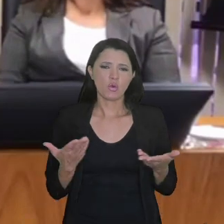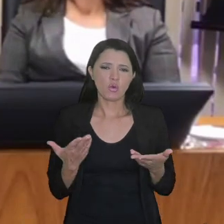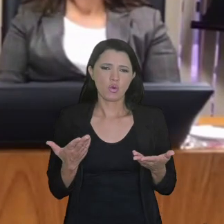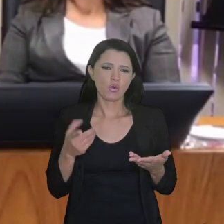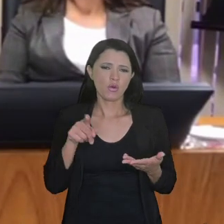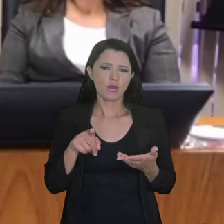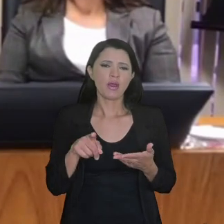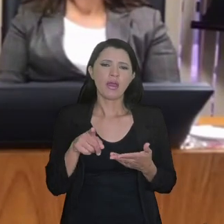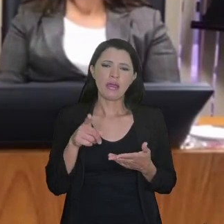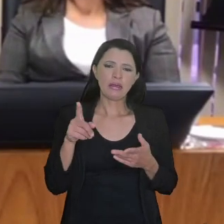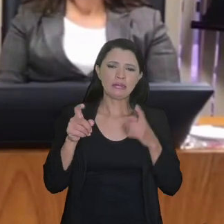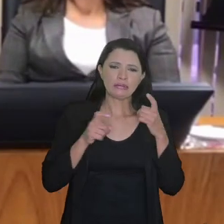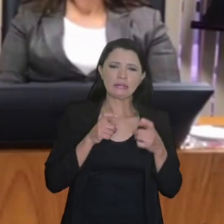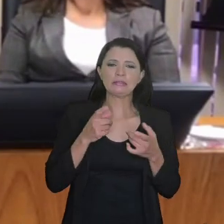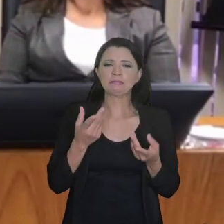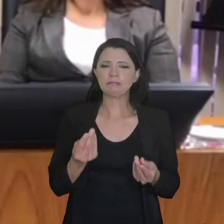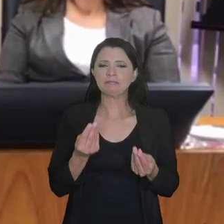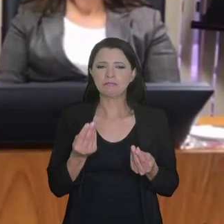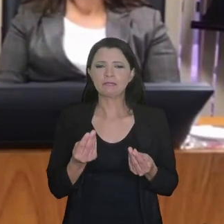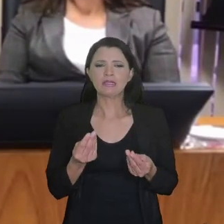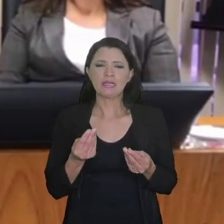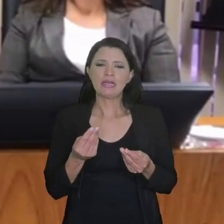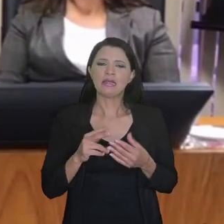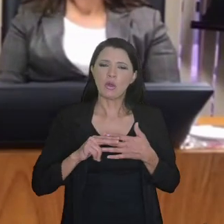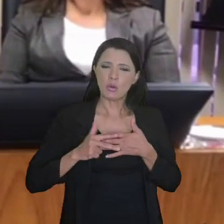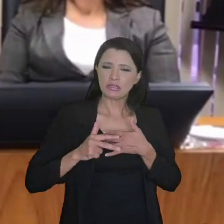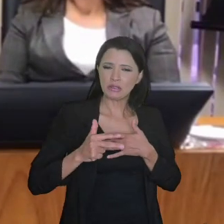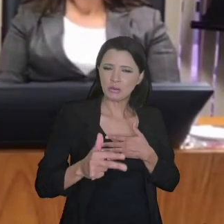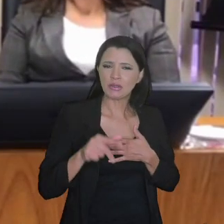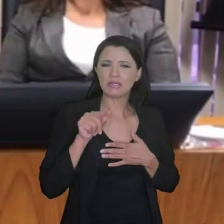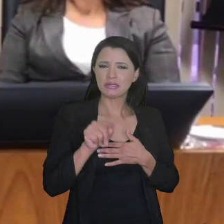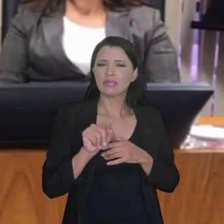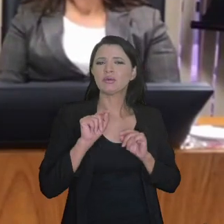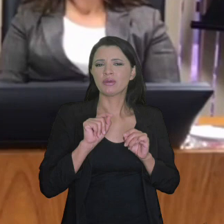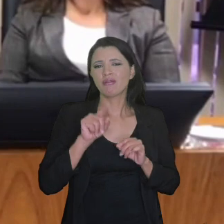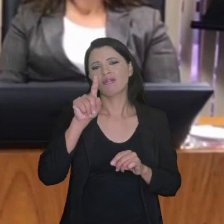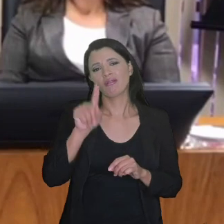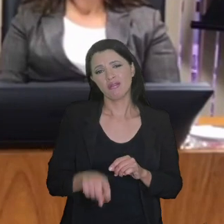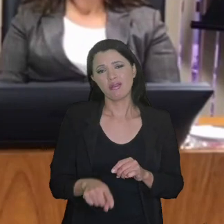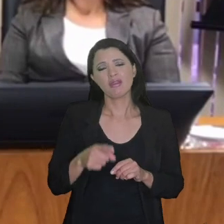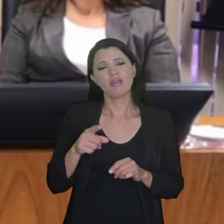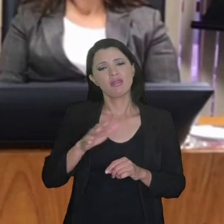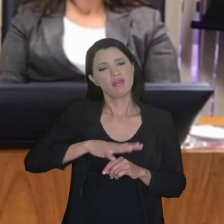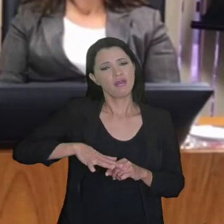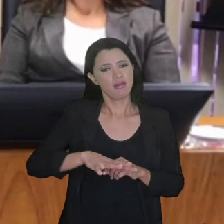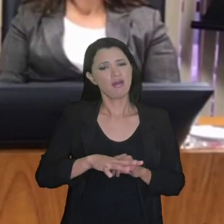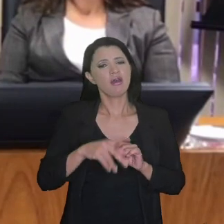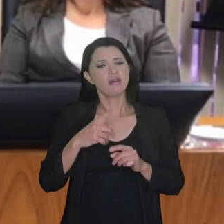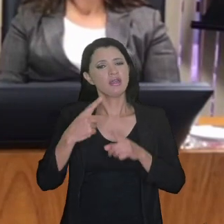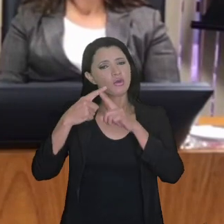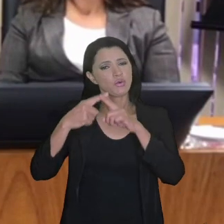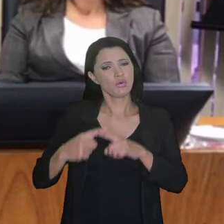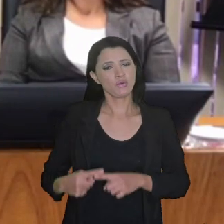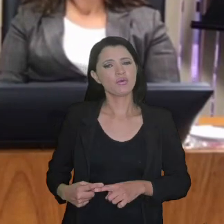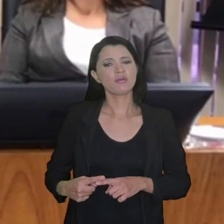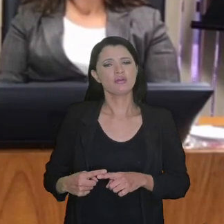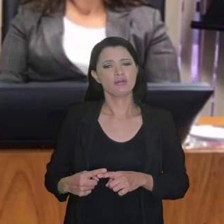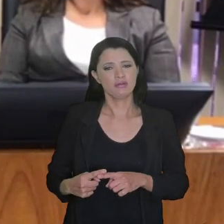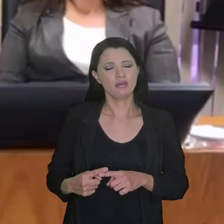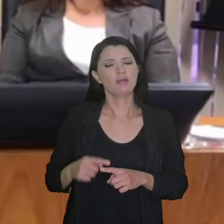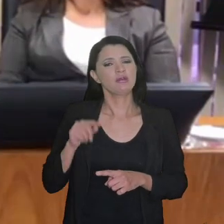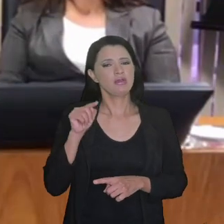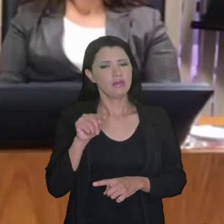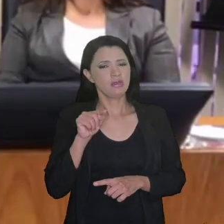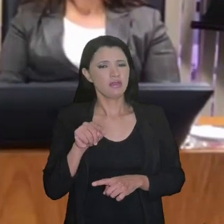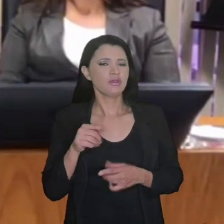mencionou uma tampação, um efeito disso tudo que é um efeito no campo da